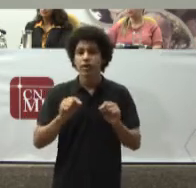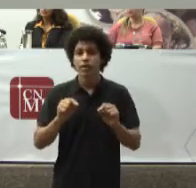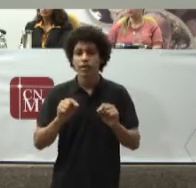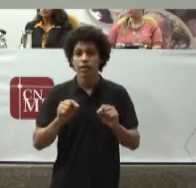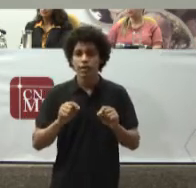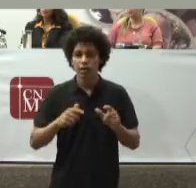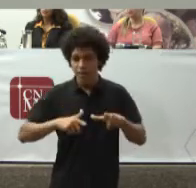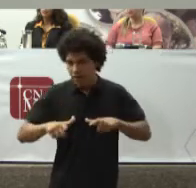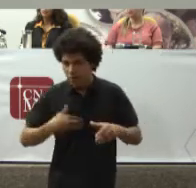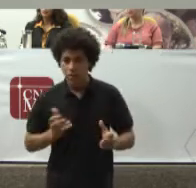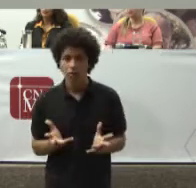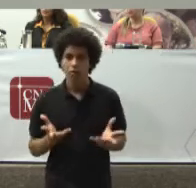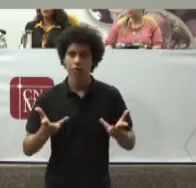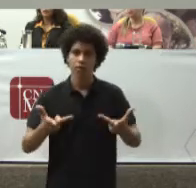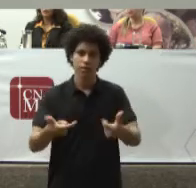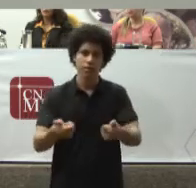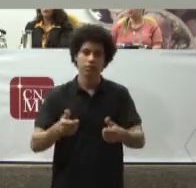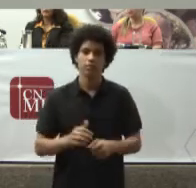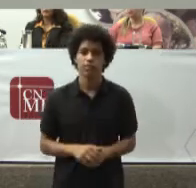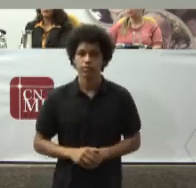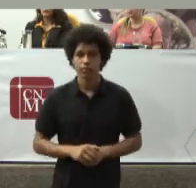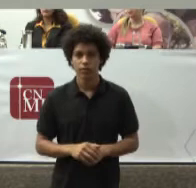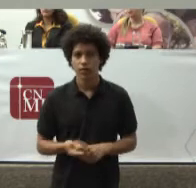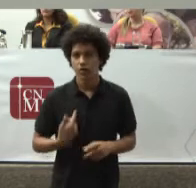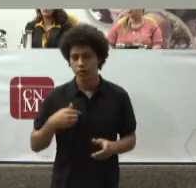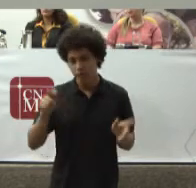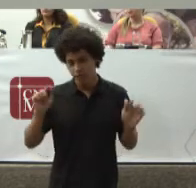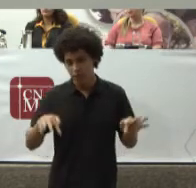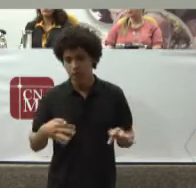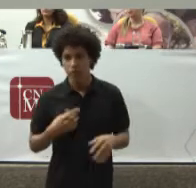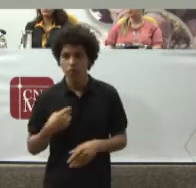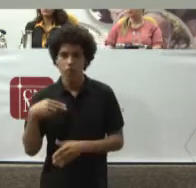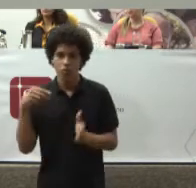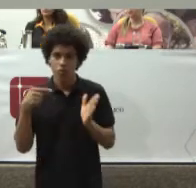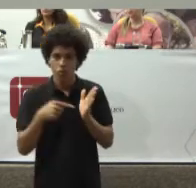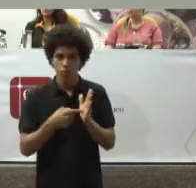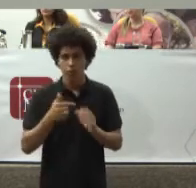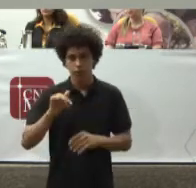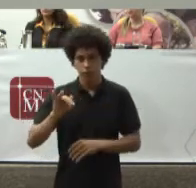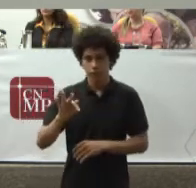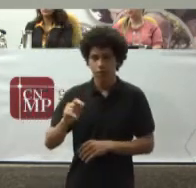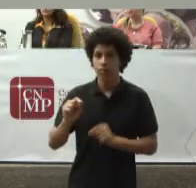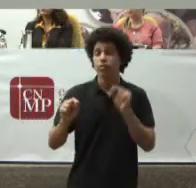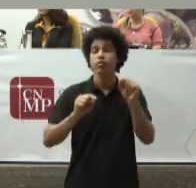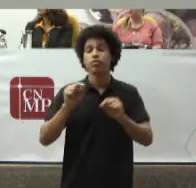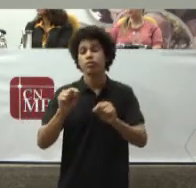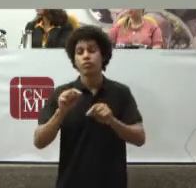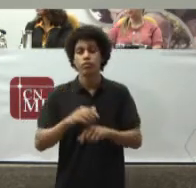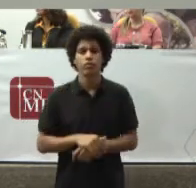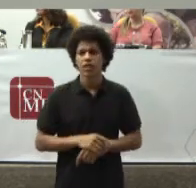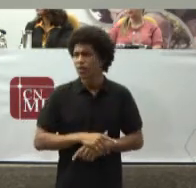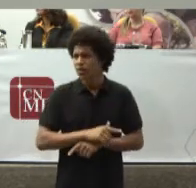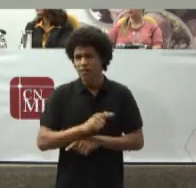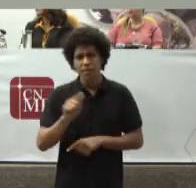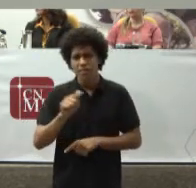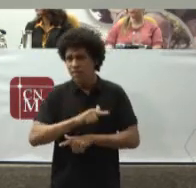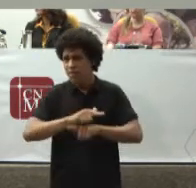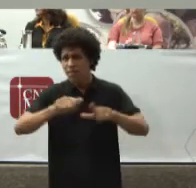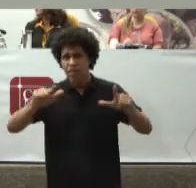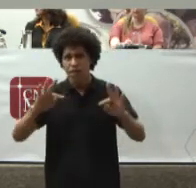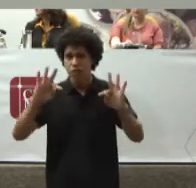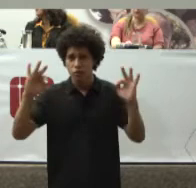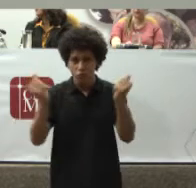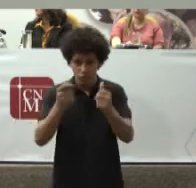países Mas assegurado No nosso E finalizo Com essa nota final Que é a seguinte Nem todos os países